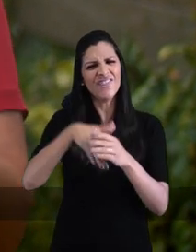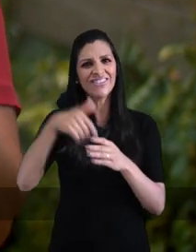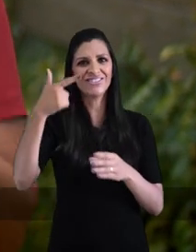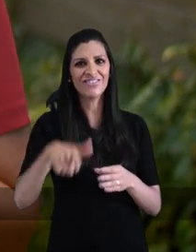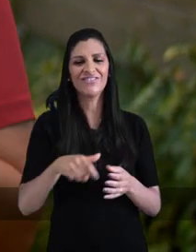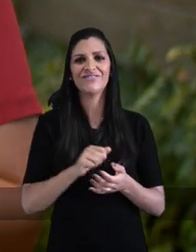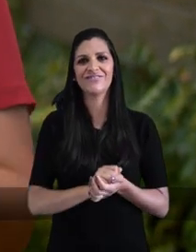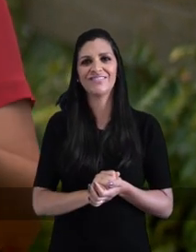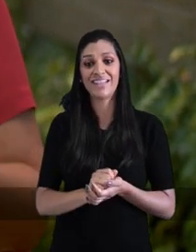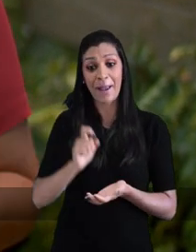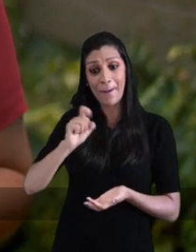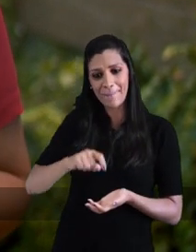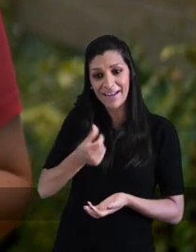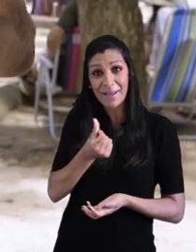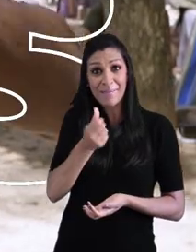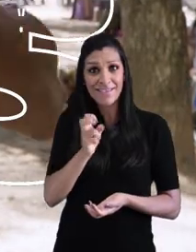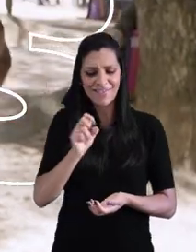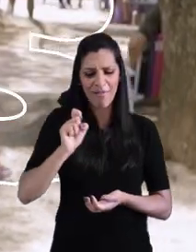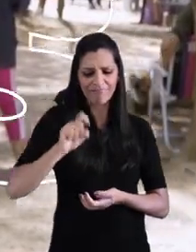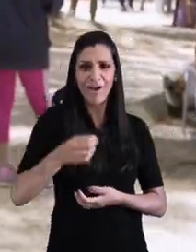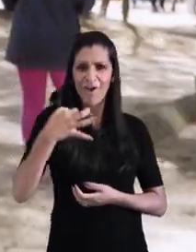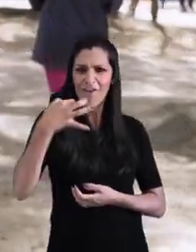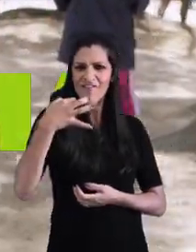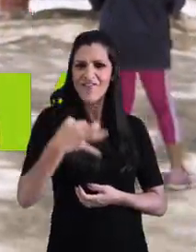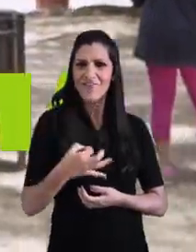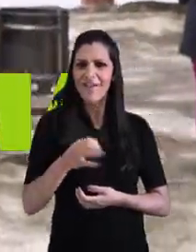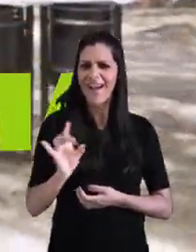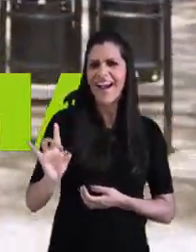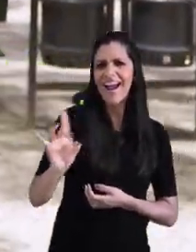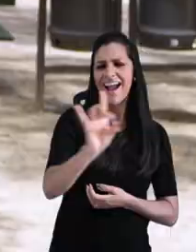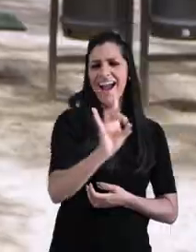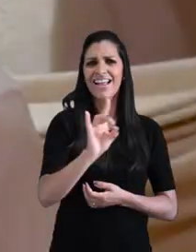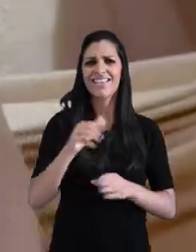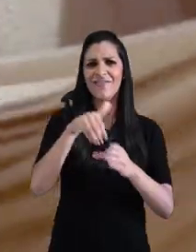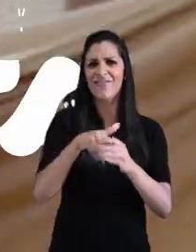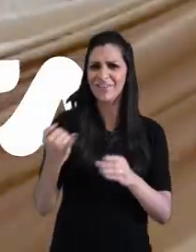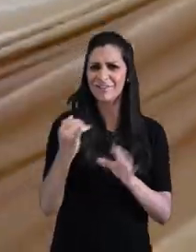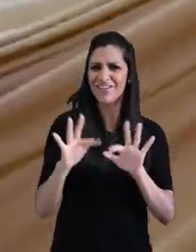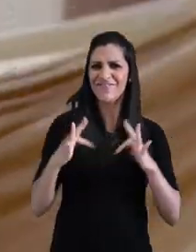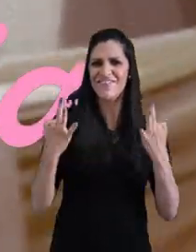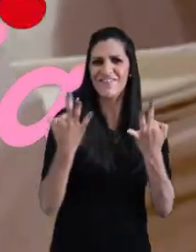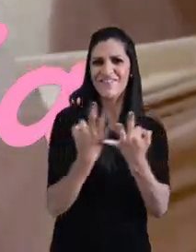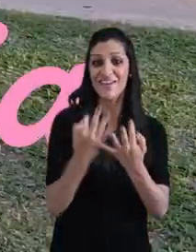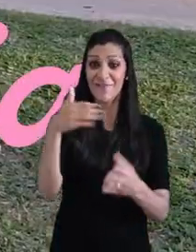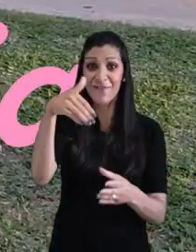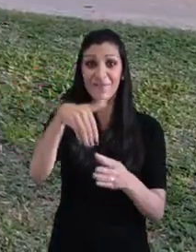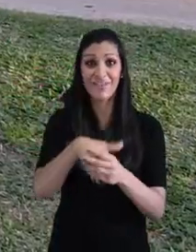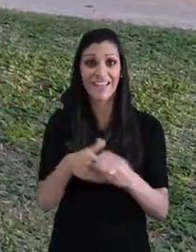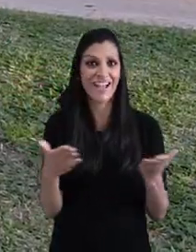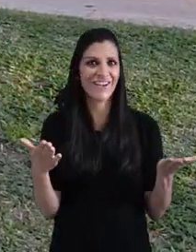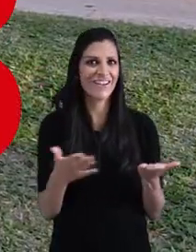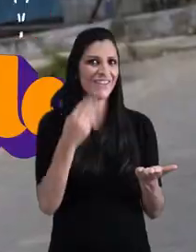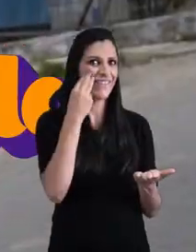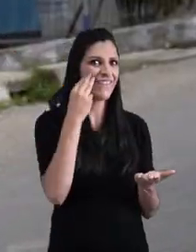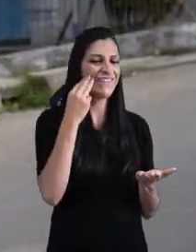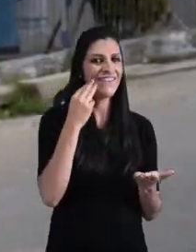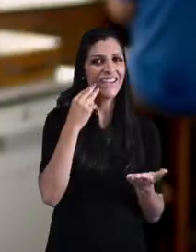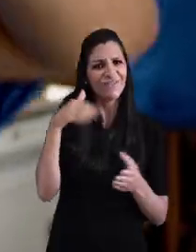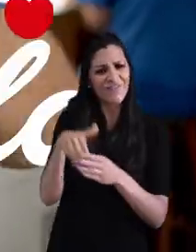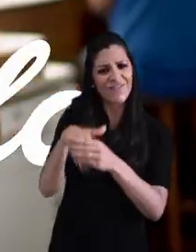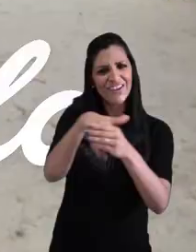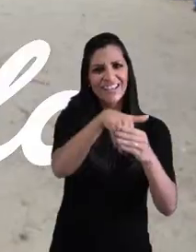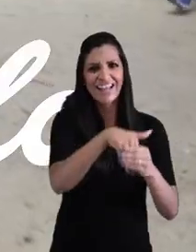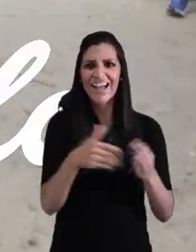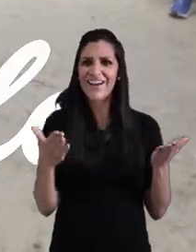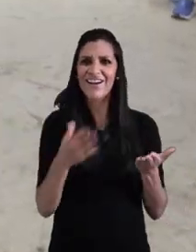mudança que tu queres ver na tua cidade. Aperta bem assim e depois confirma. Cada voto conta de toda a família. Vamos votar